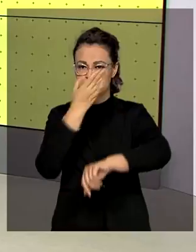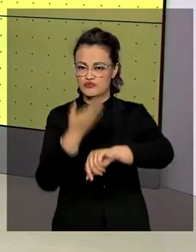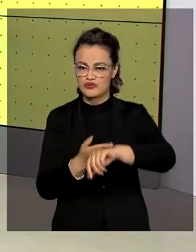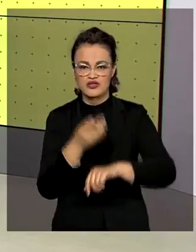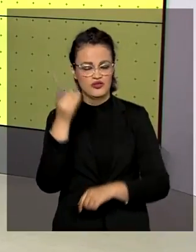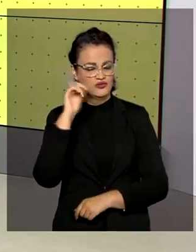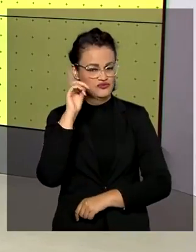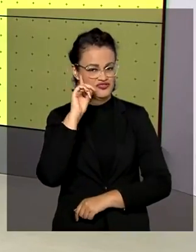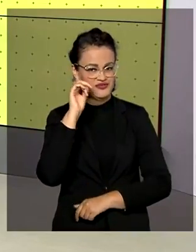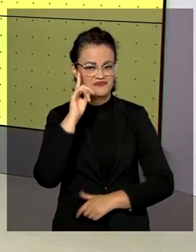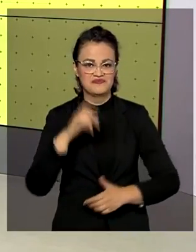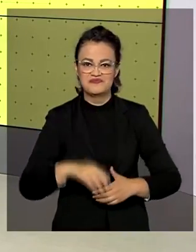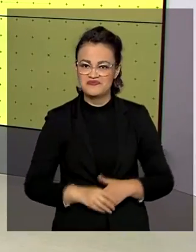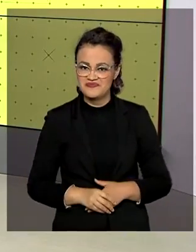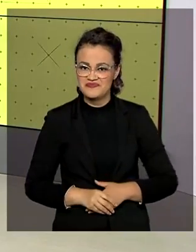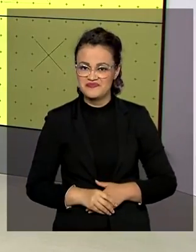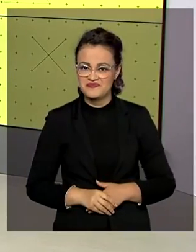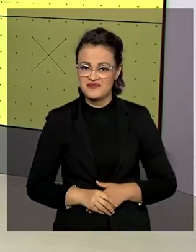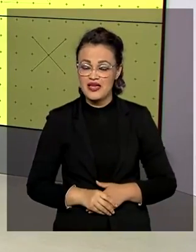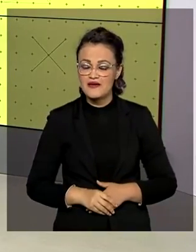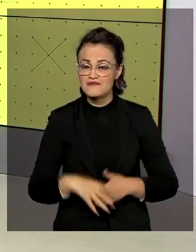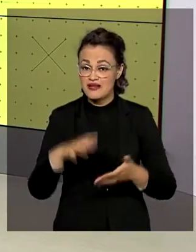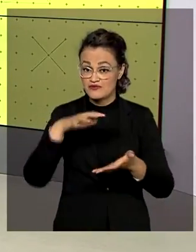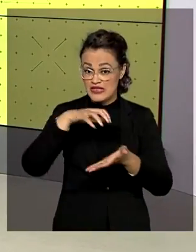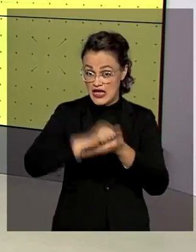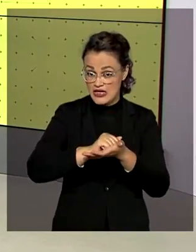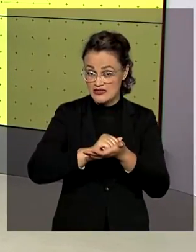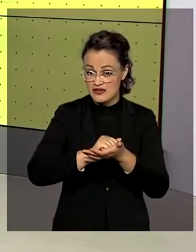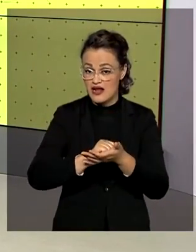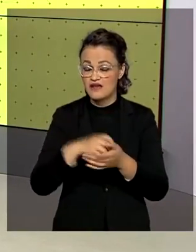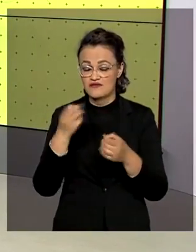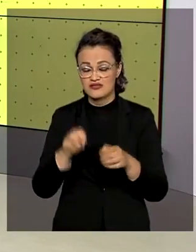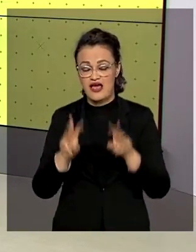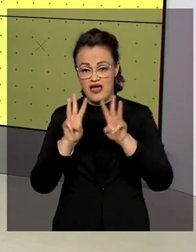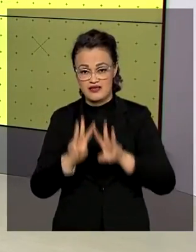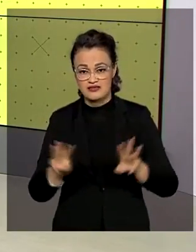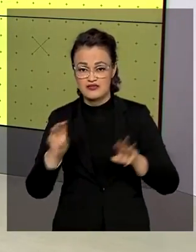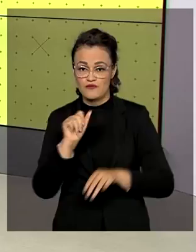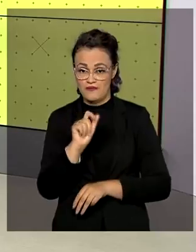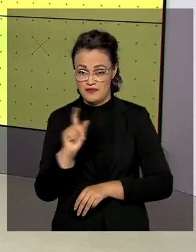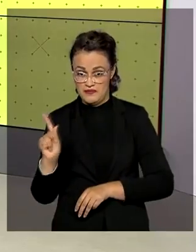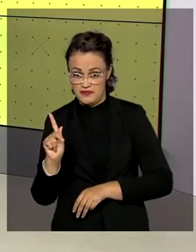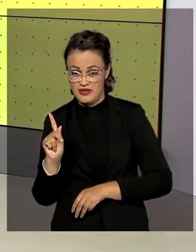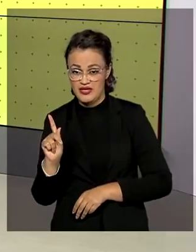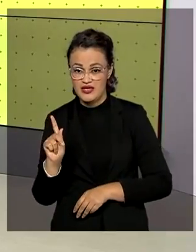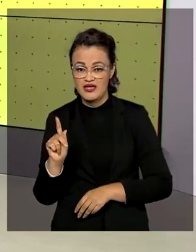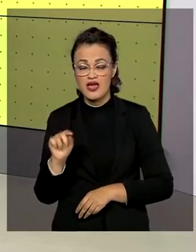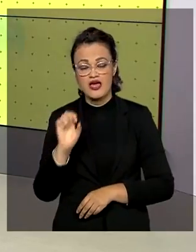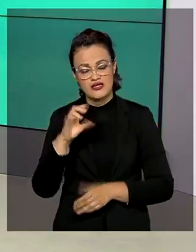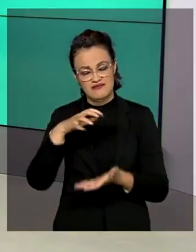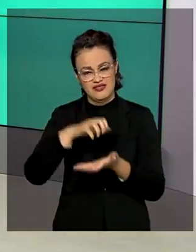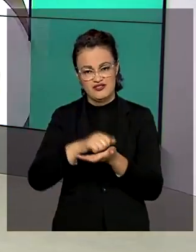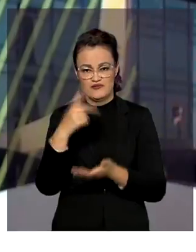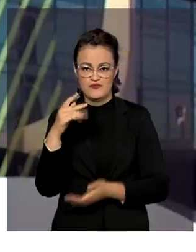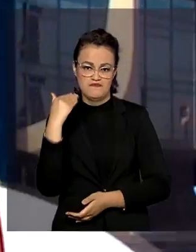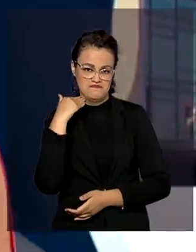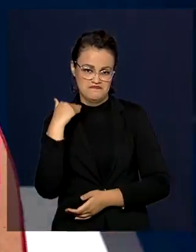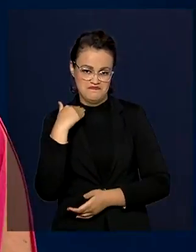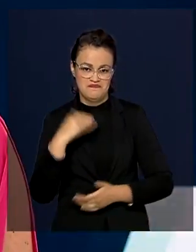7 dias da semana. Para cadastrar a chave, basta você acessar o aplicativo do seu banco e fazer o registro.